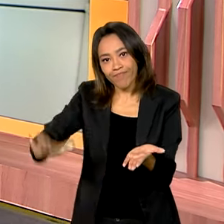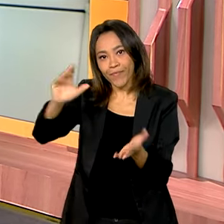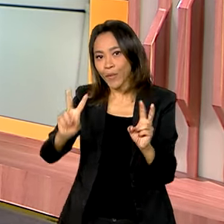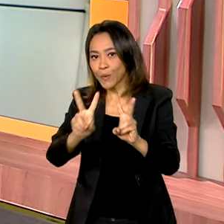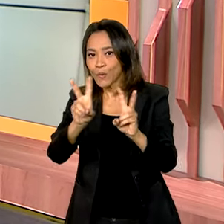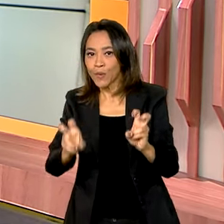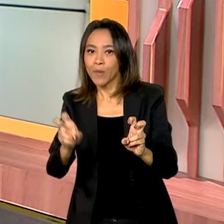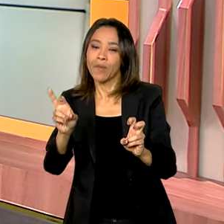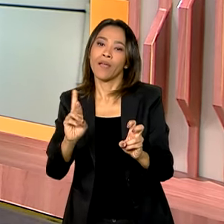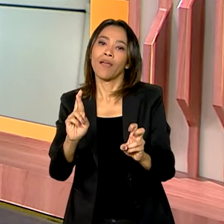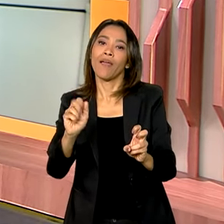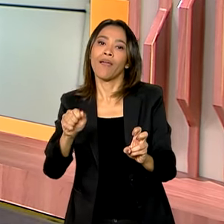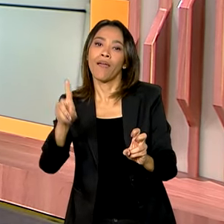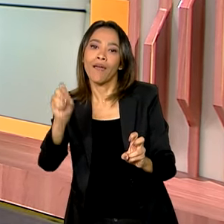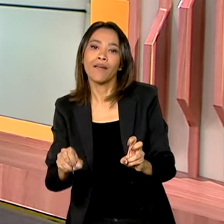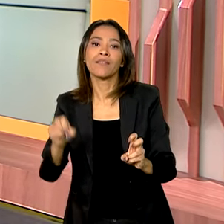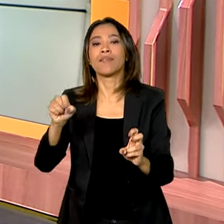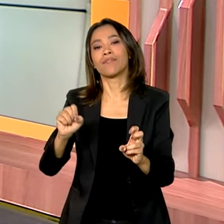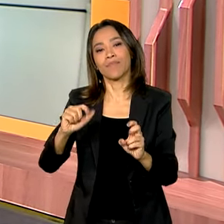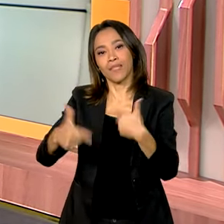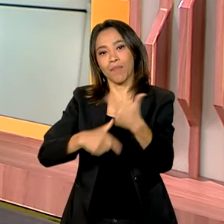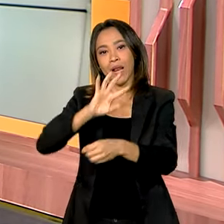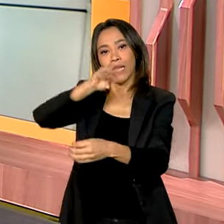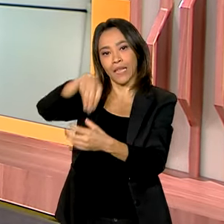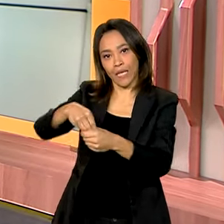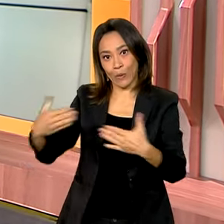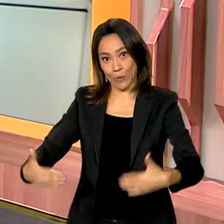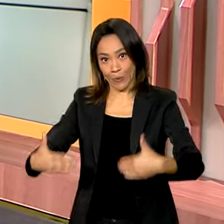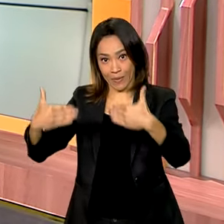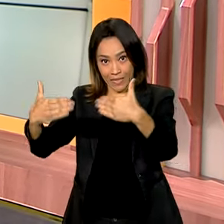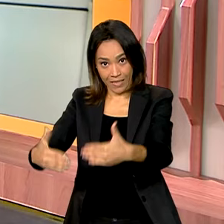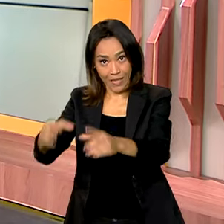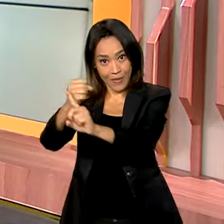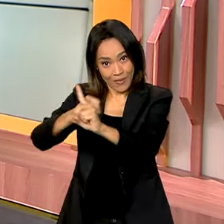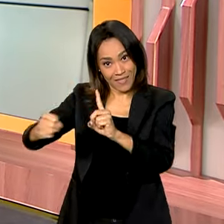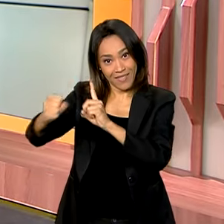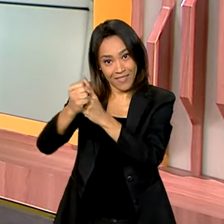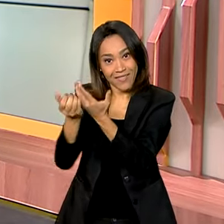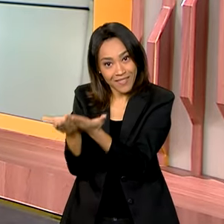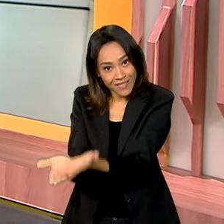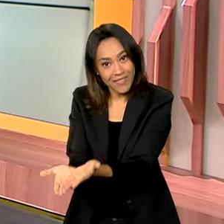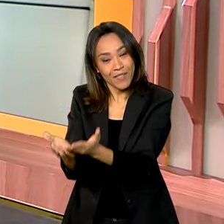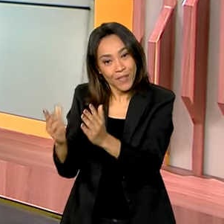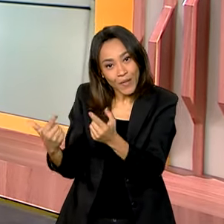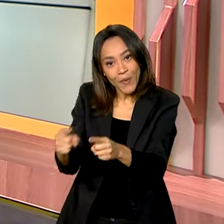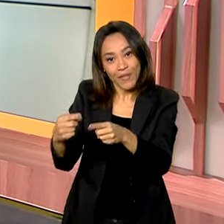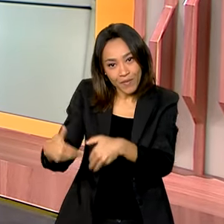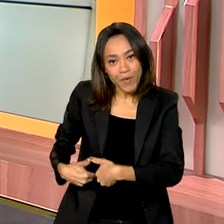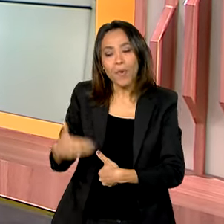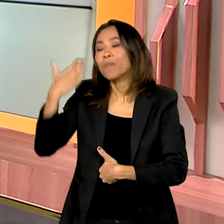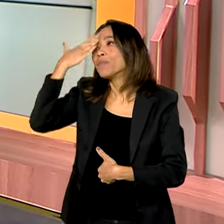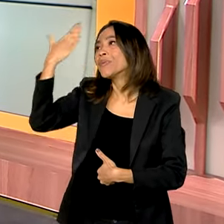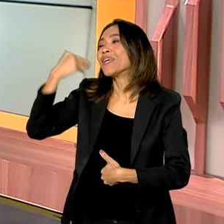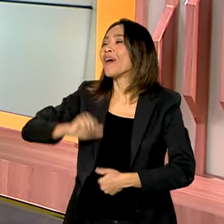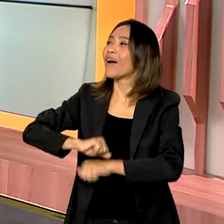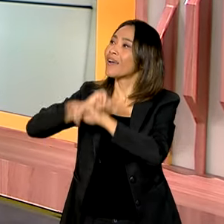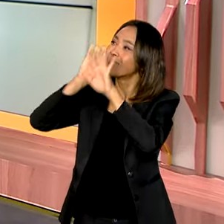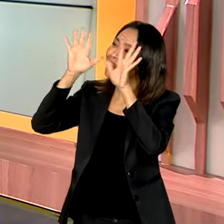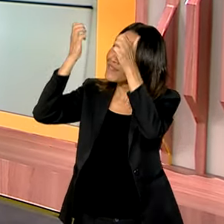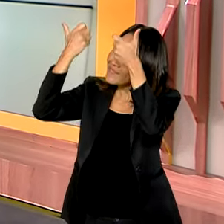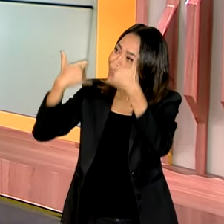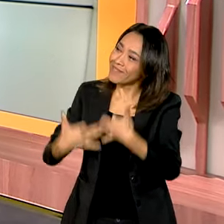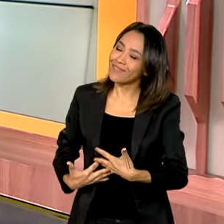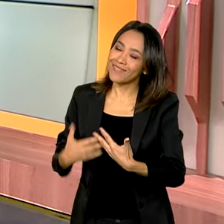Ministério do Desenvolvimento e Assistência Social, Família e Combate à Fome. Muito obrigada pelos esclarecimentos e eu aguardo a senhora numa próxima